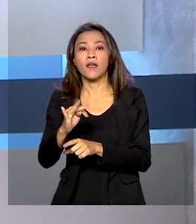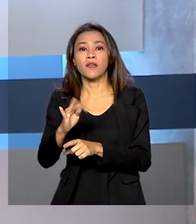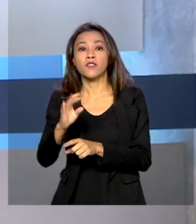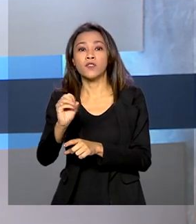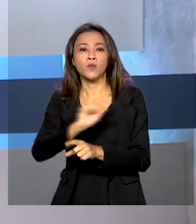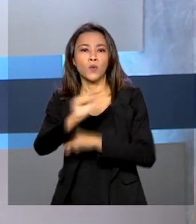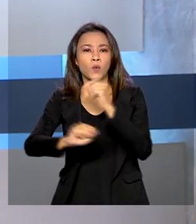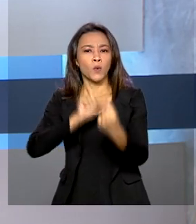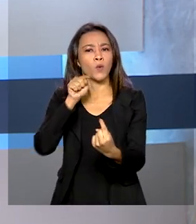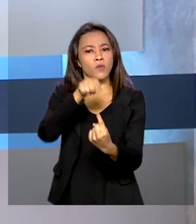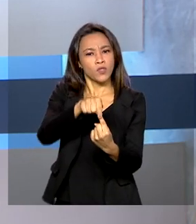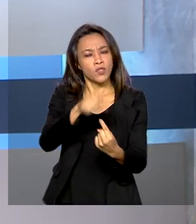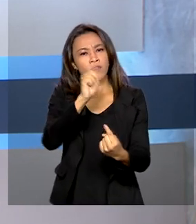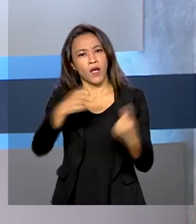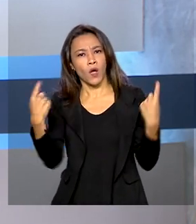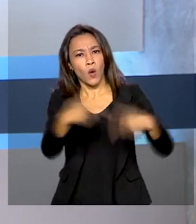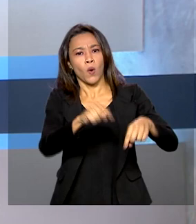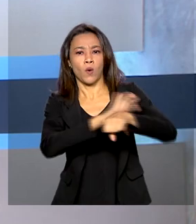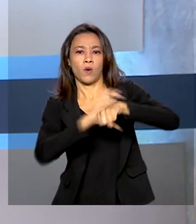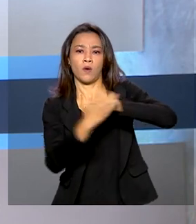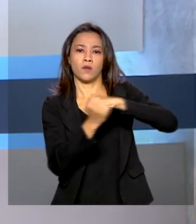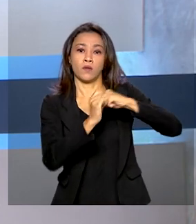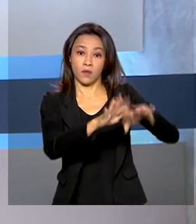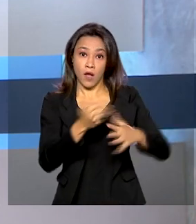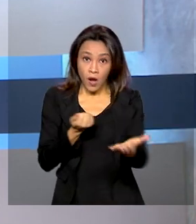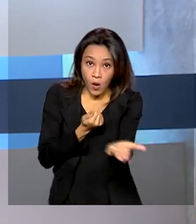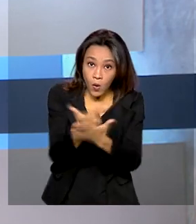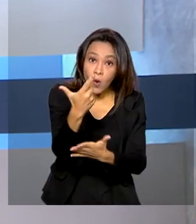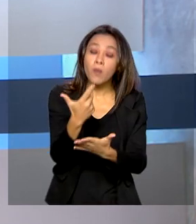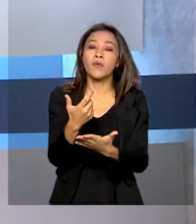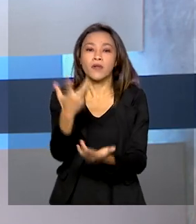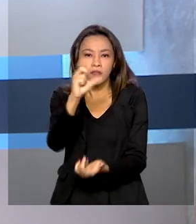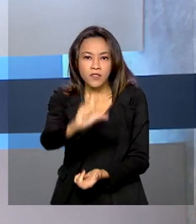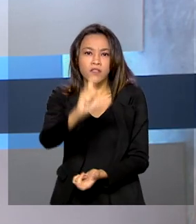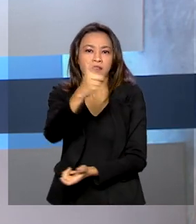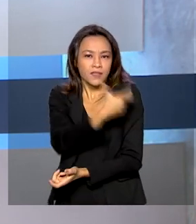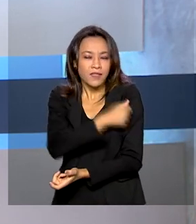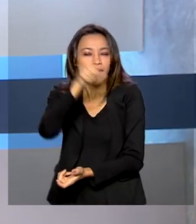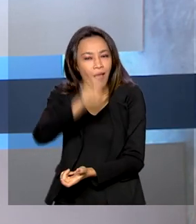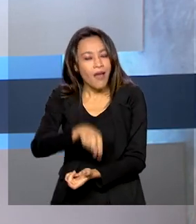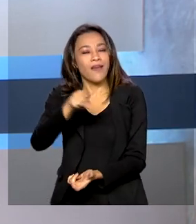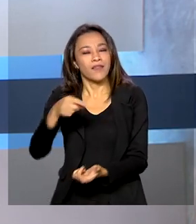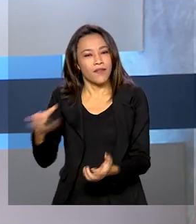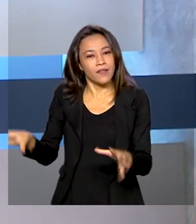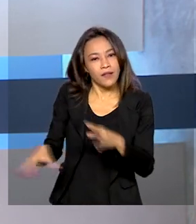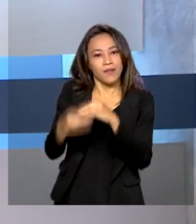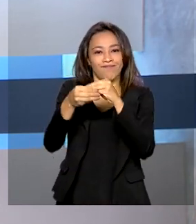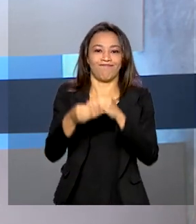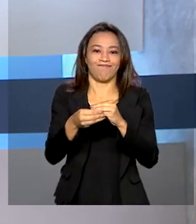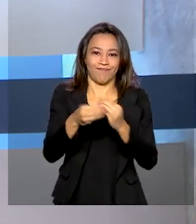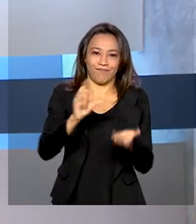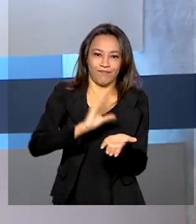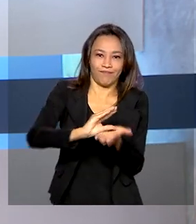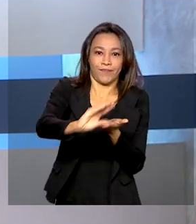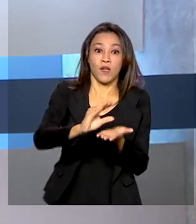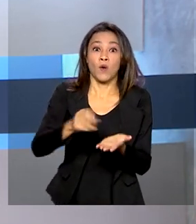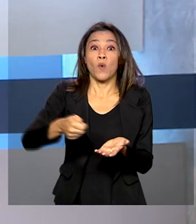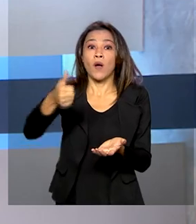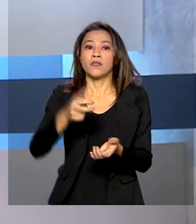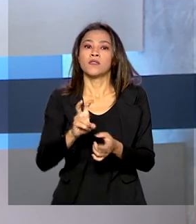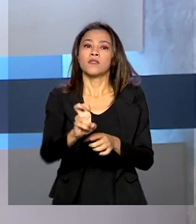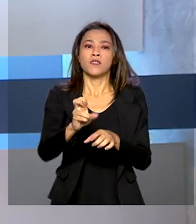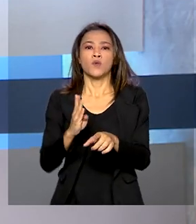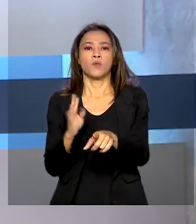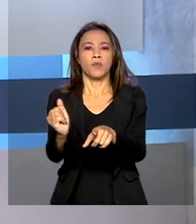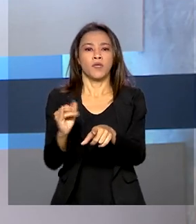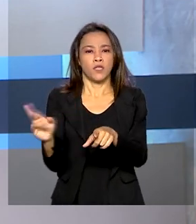combate à covid-19. A compra de vacinas é uma das ações que vai contar com recursos. Quase 5 bilhões de reais também